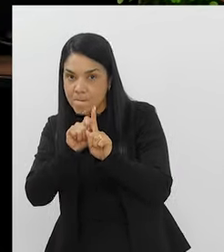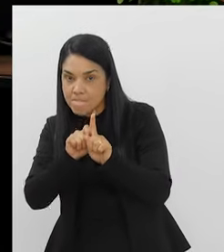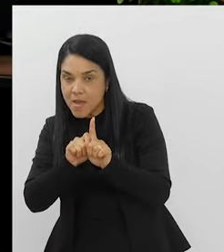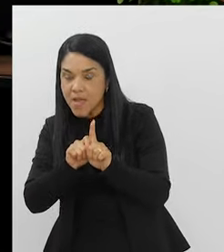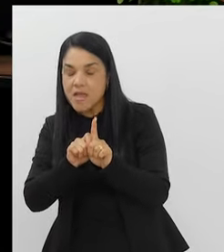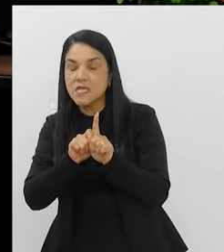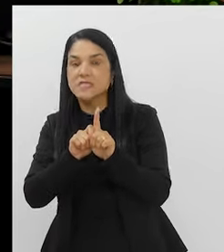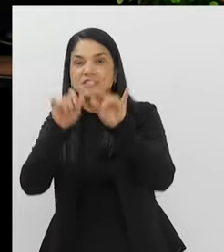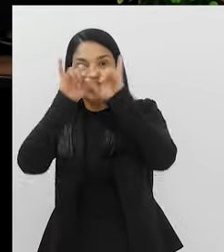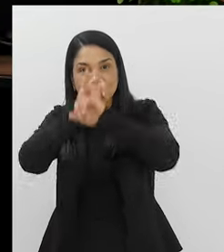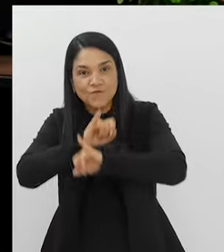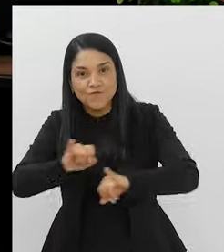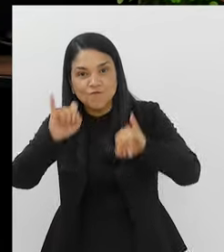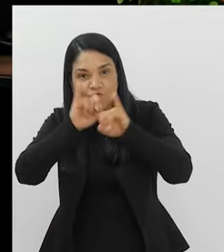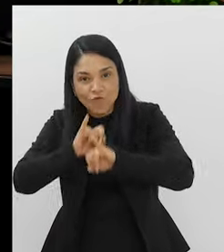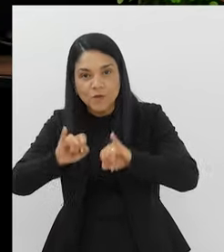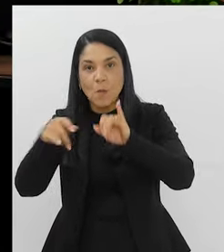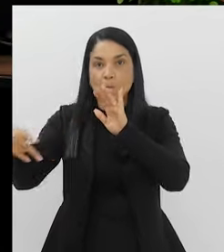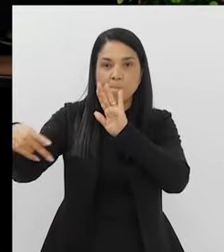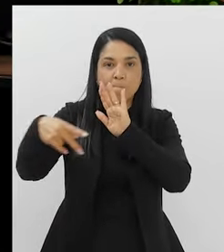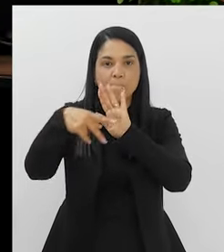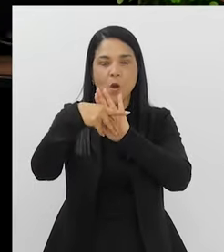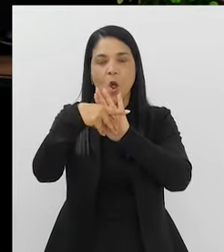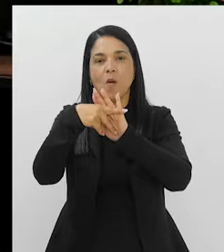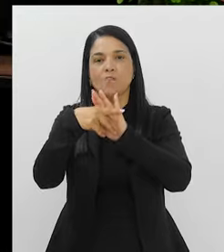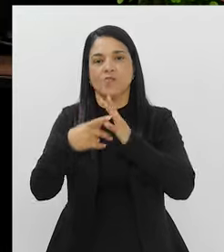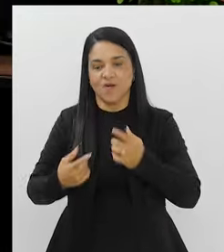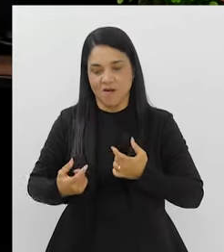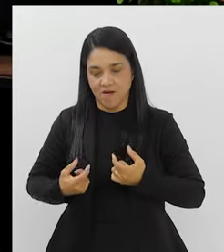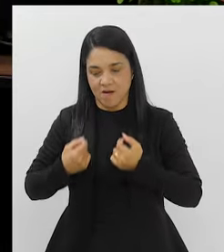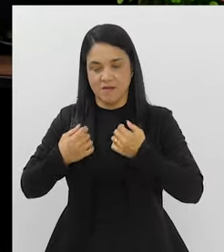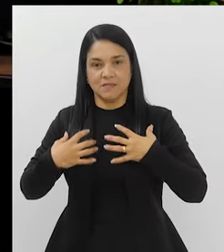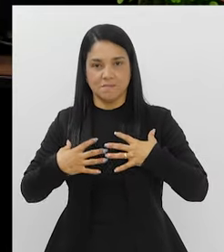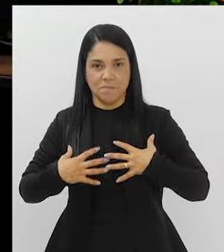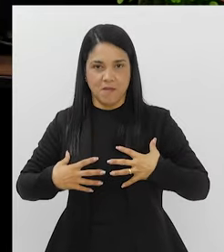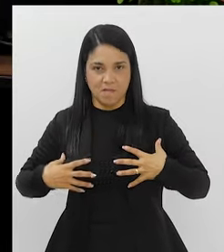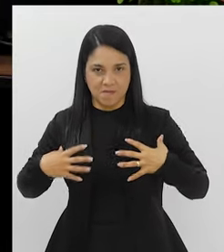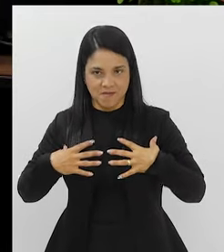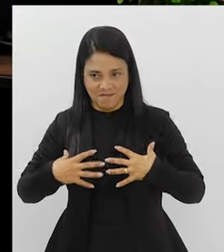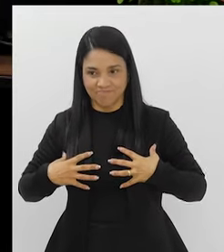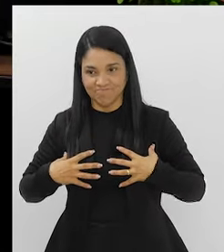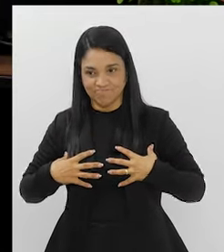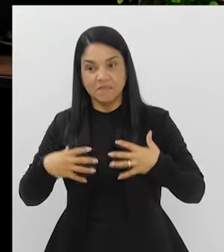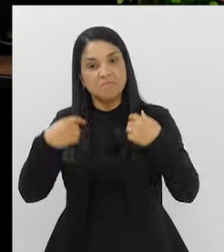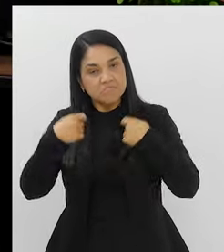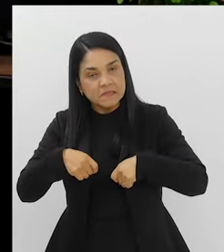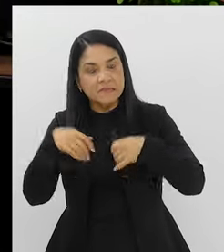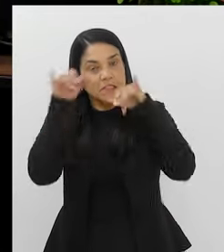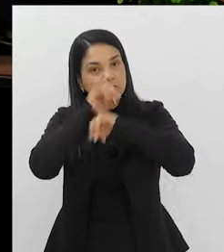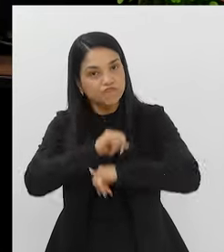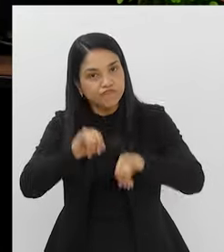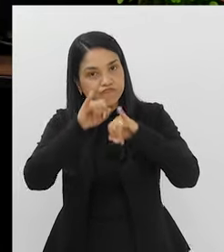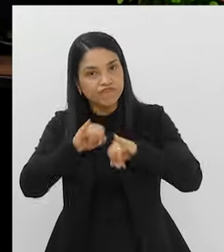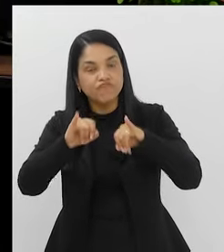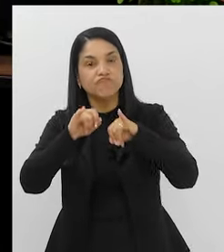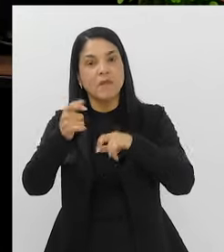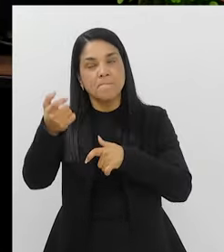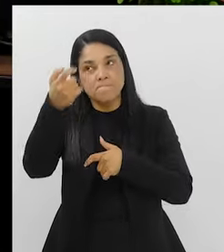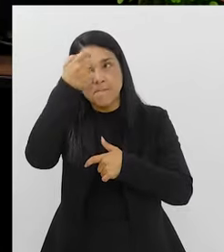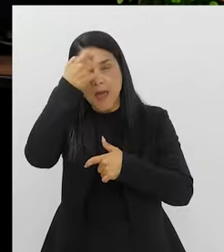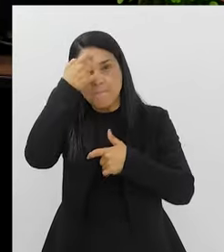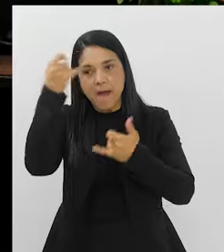que a só fala disso, entendeu? Então, assim, precisa ser falado, precisa ser